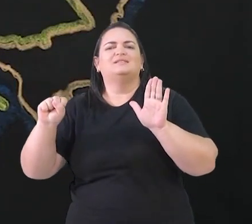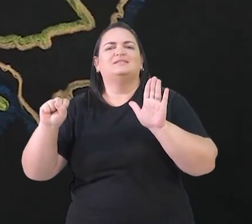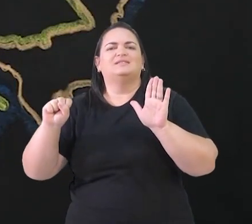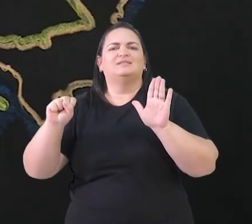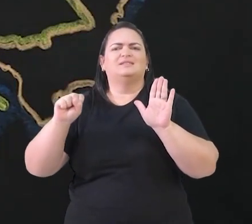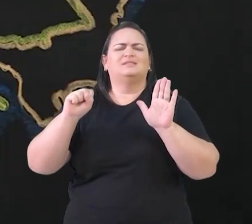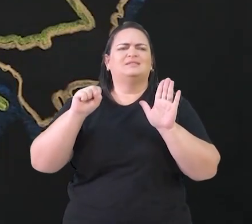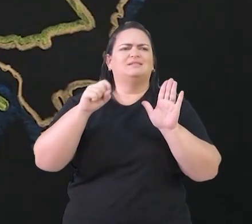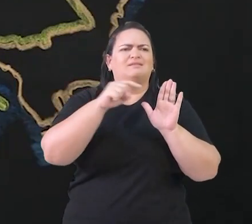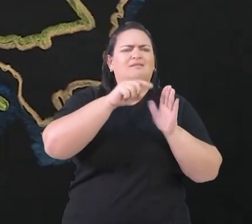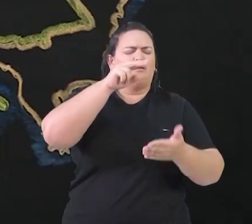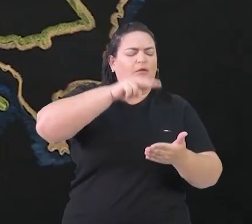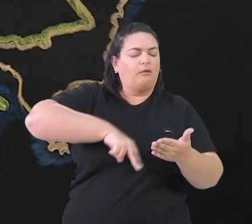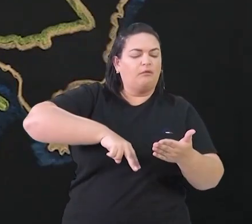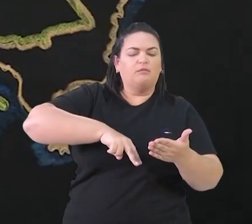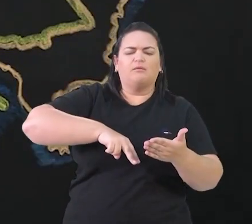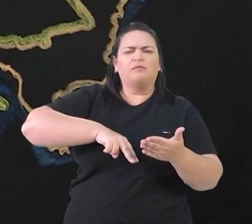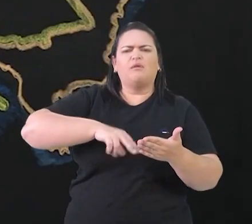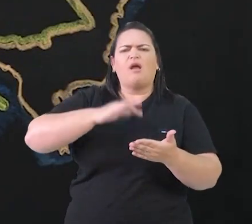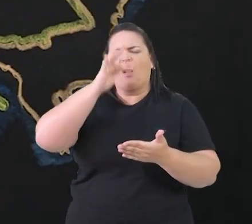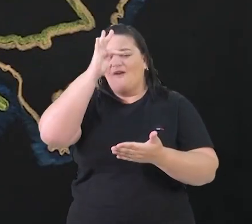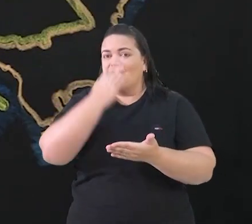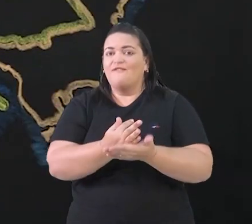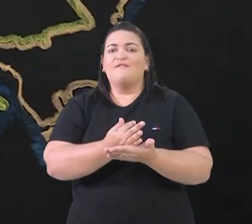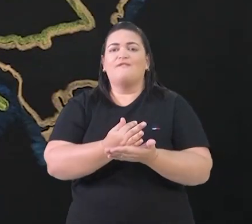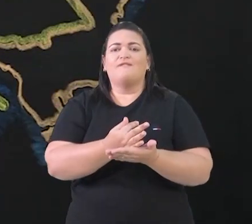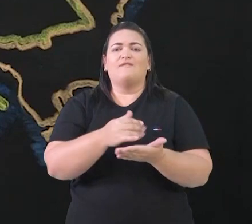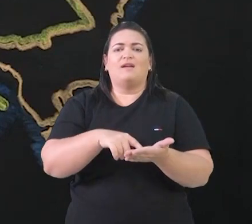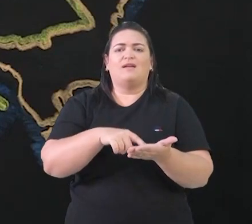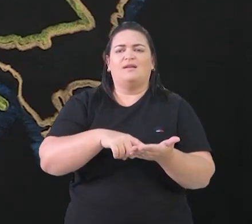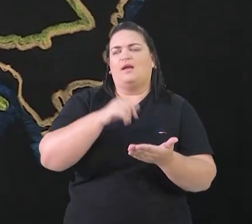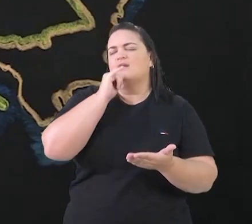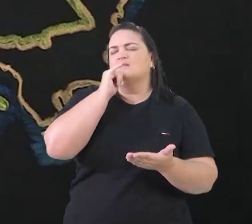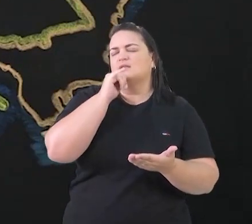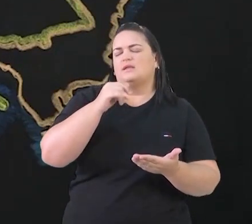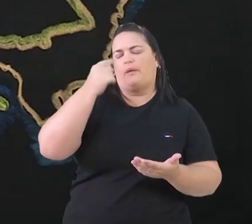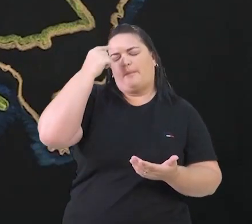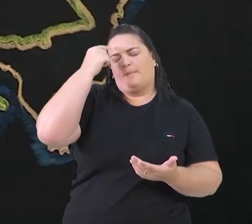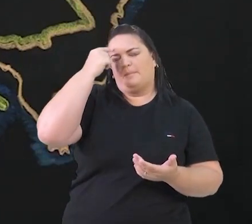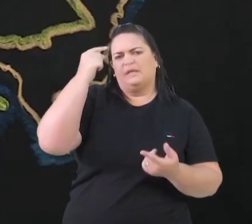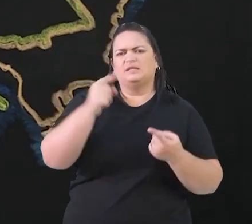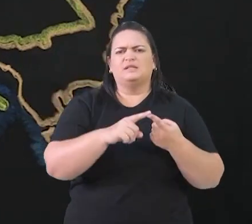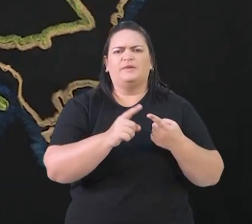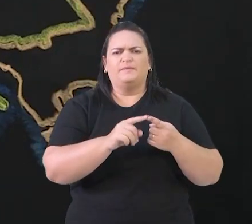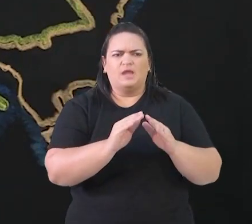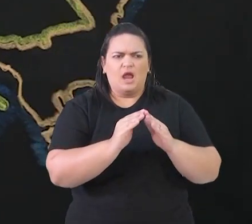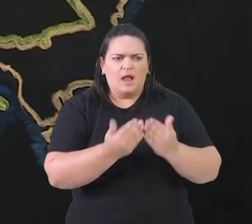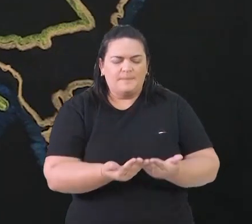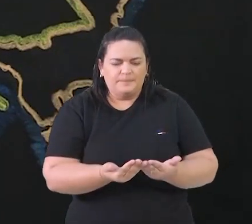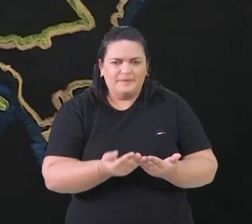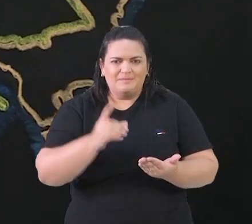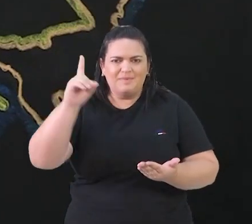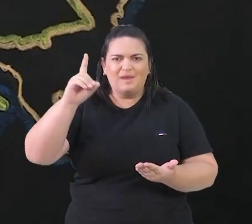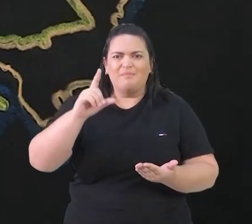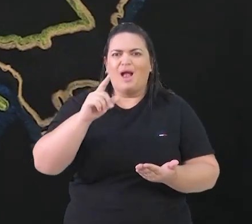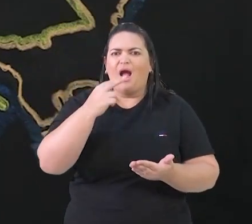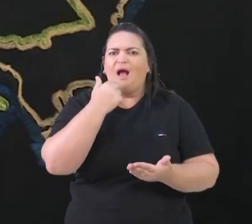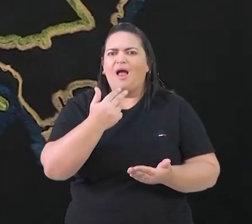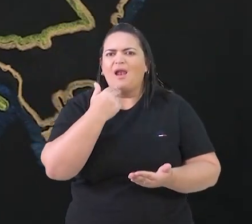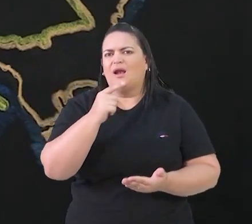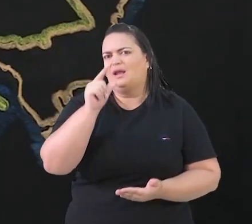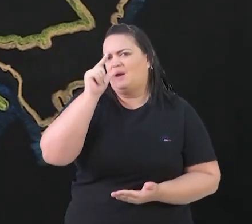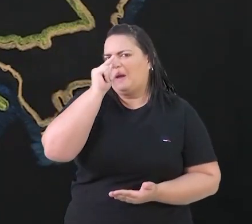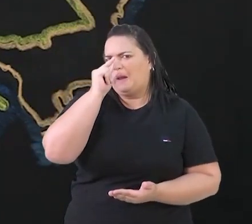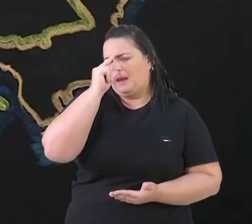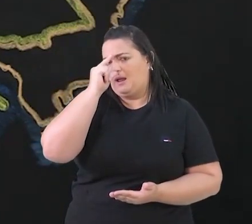ideias que ele tinha para a fé cristã. Por exemplo, ele achava que as Bíblias, que em geral eram em latim, tinham que ser